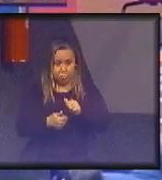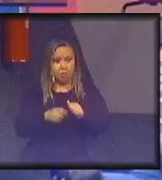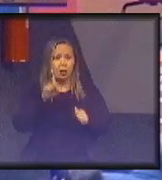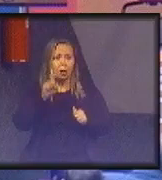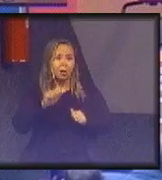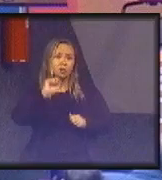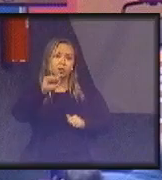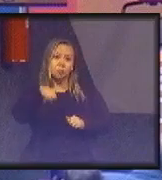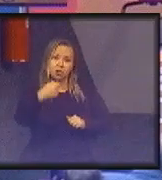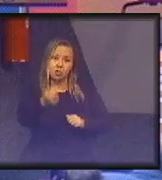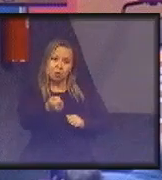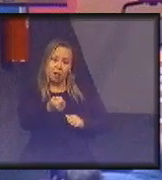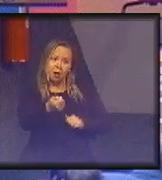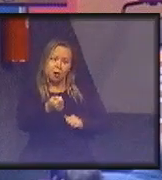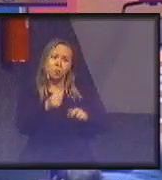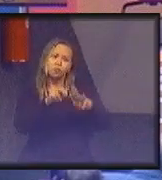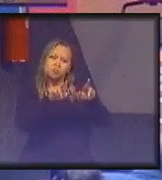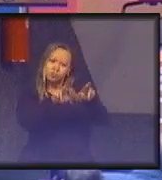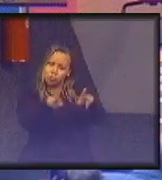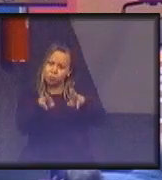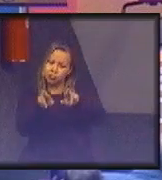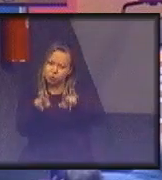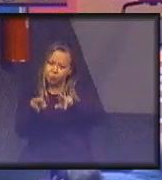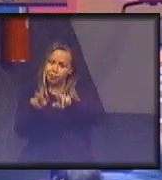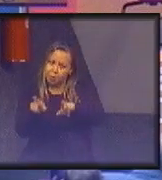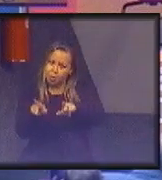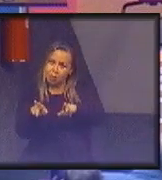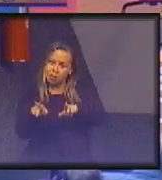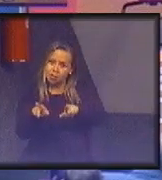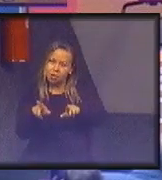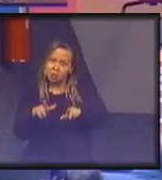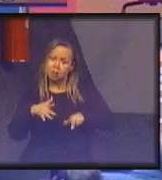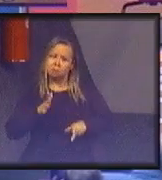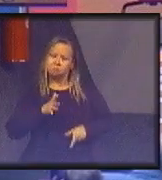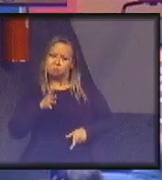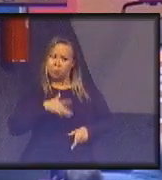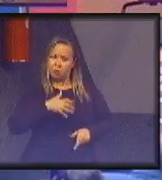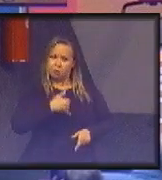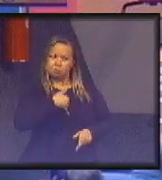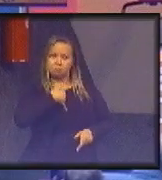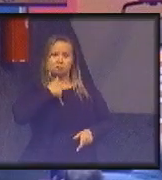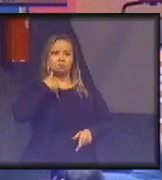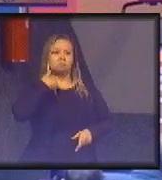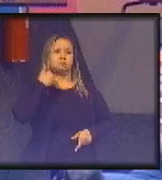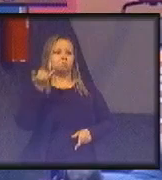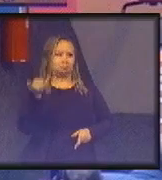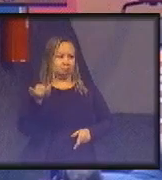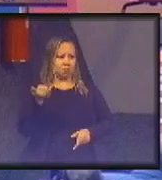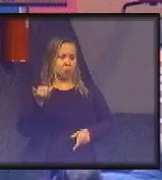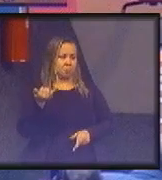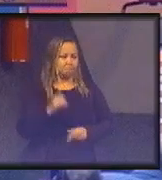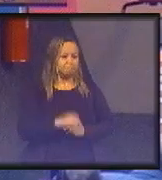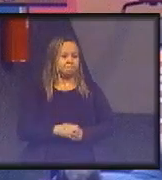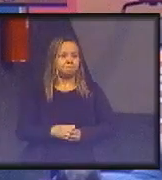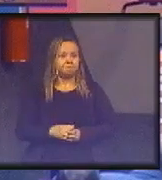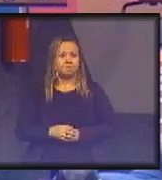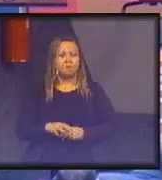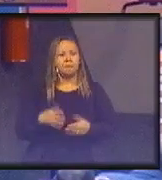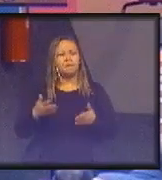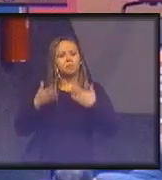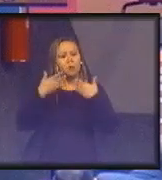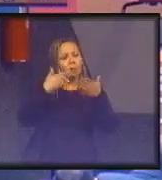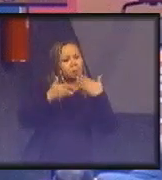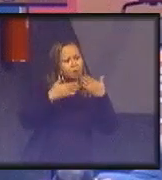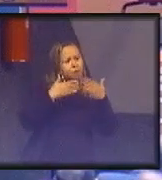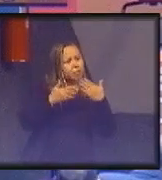sinal de diferenciação, de status, de inserção. Eu até fui conversar com um